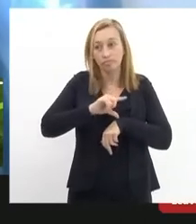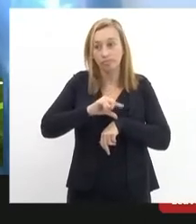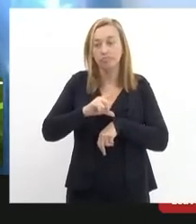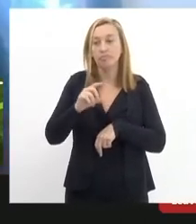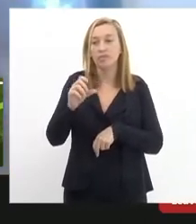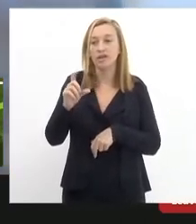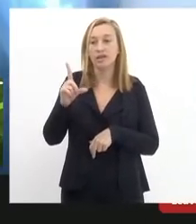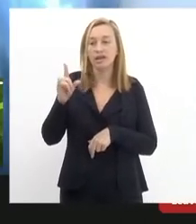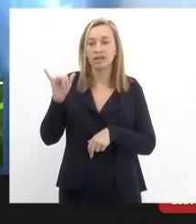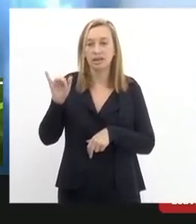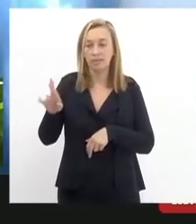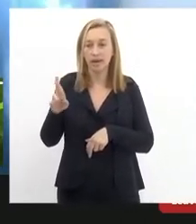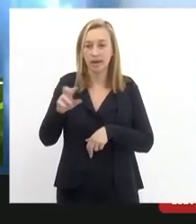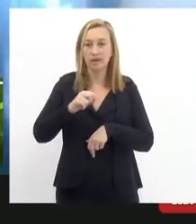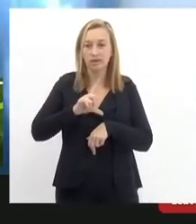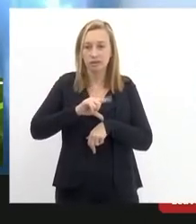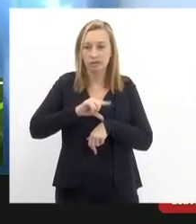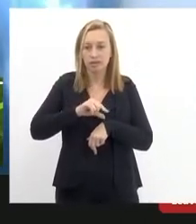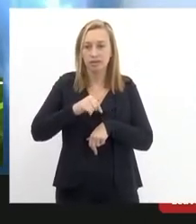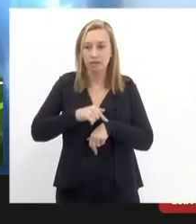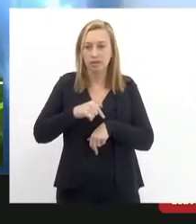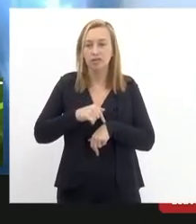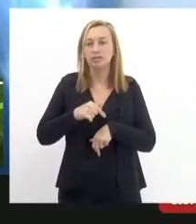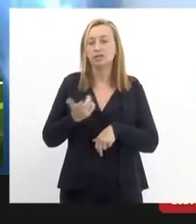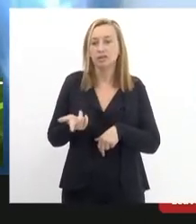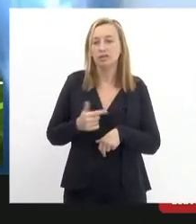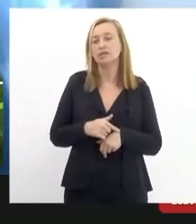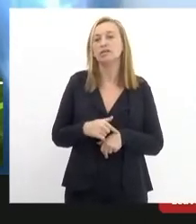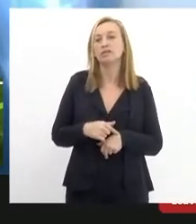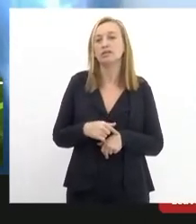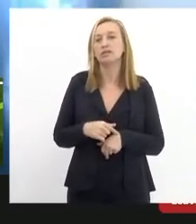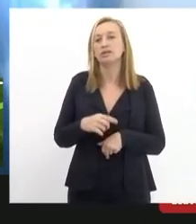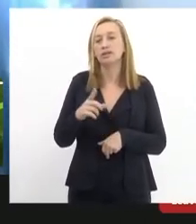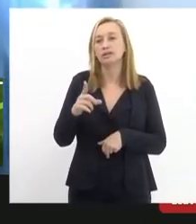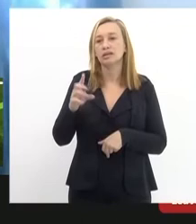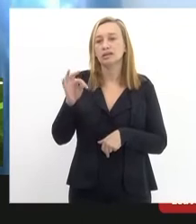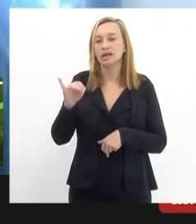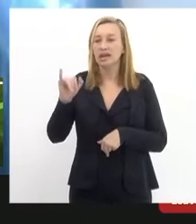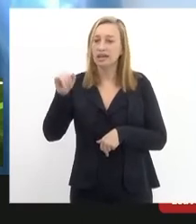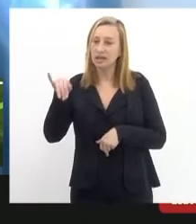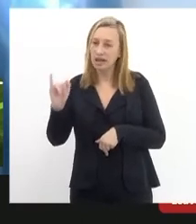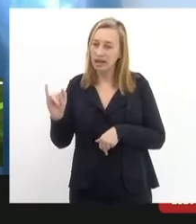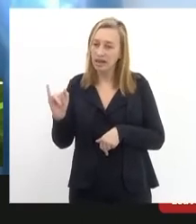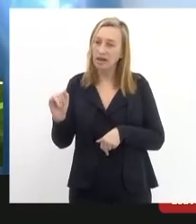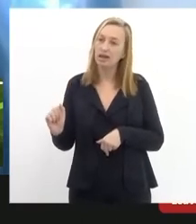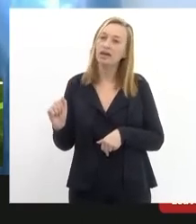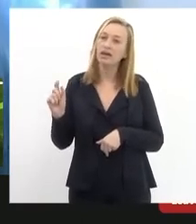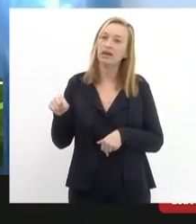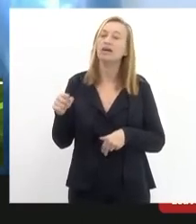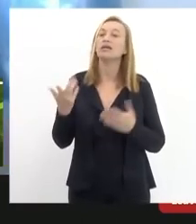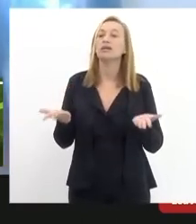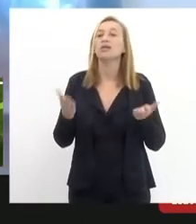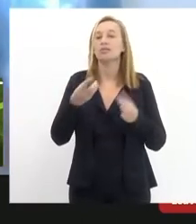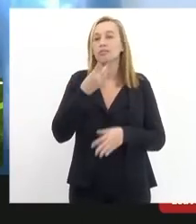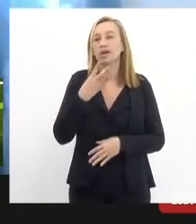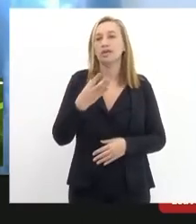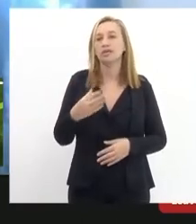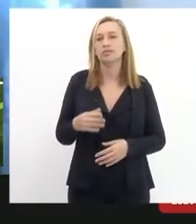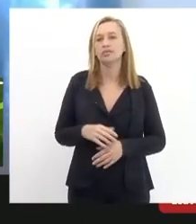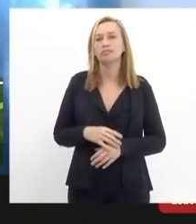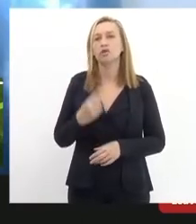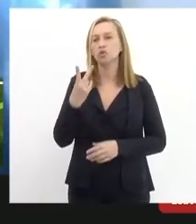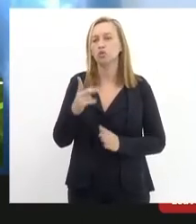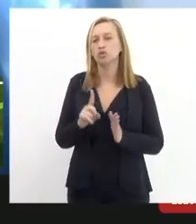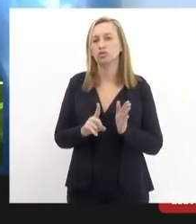Lindberg o Cristóvão está na hora de falar Tainá bem doutor Pedro Castilho só duas